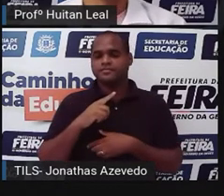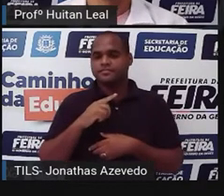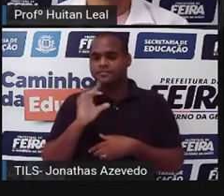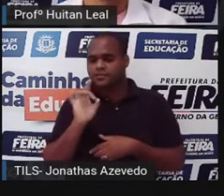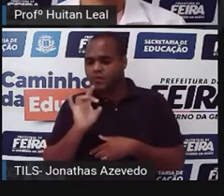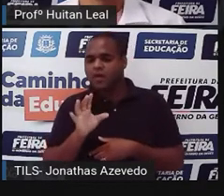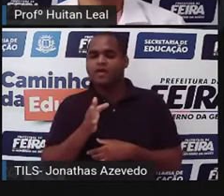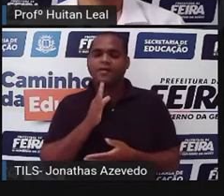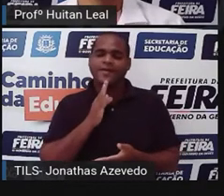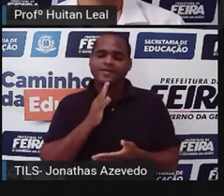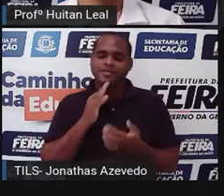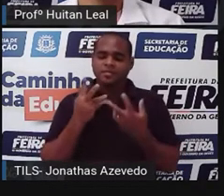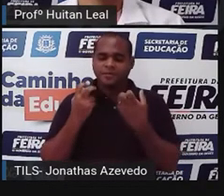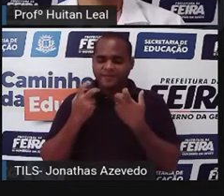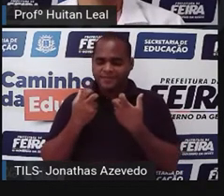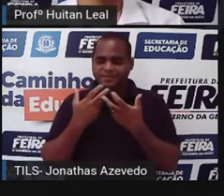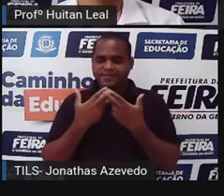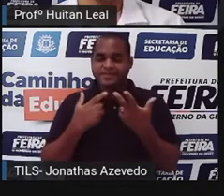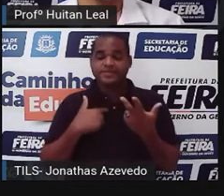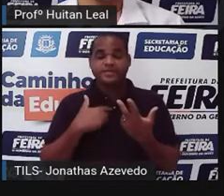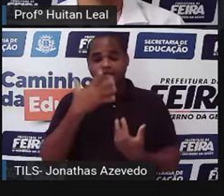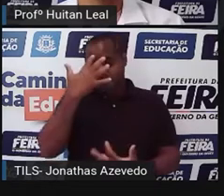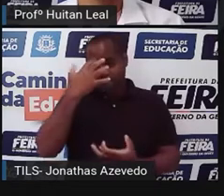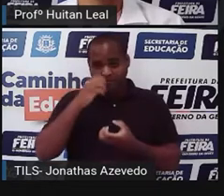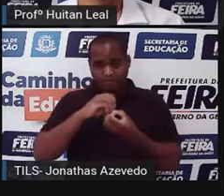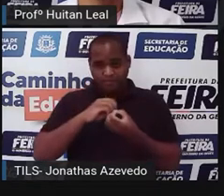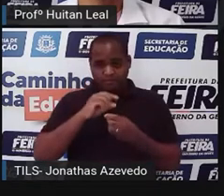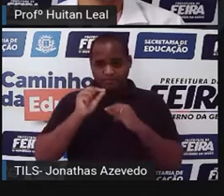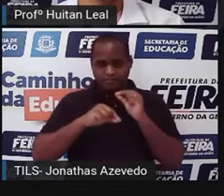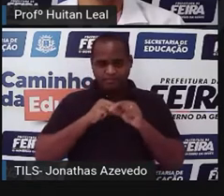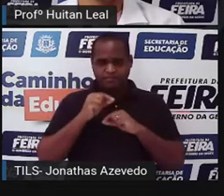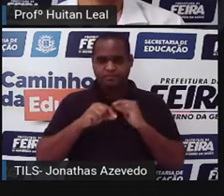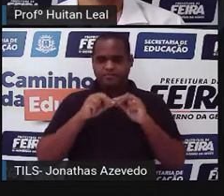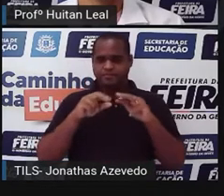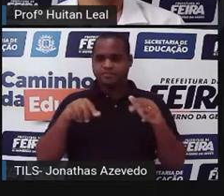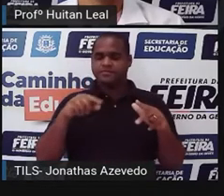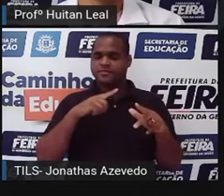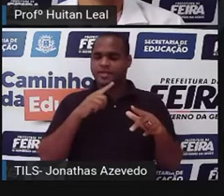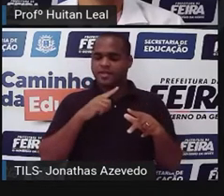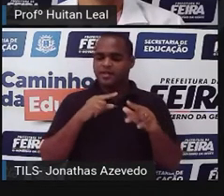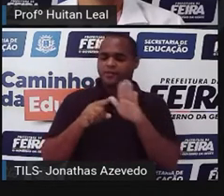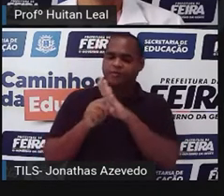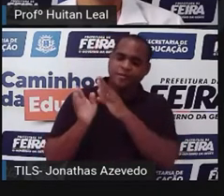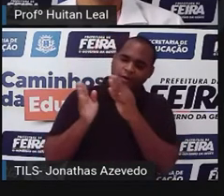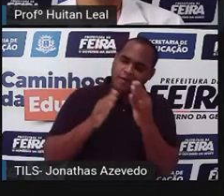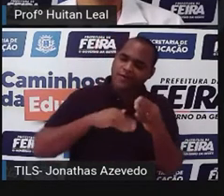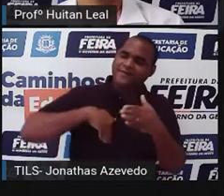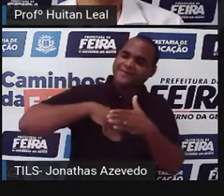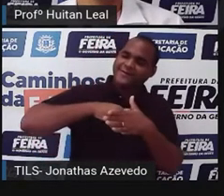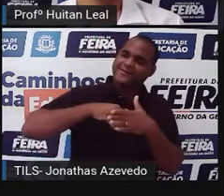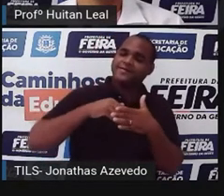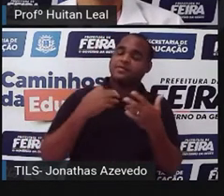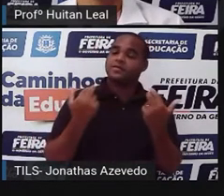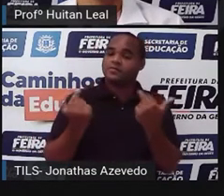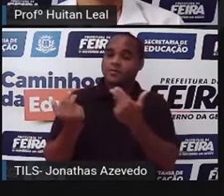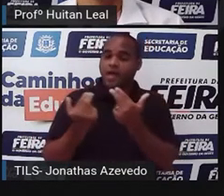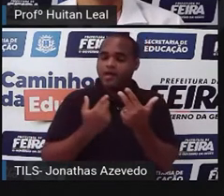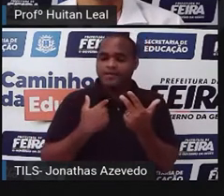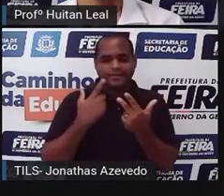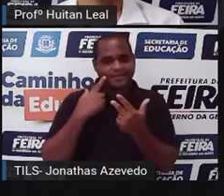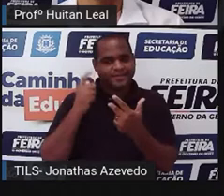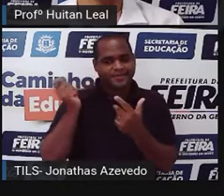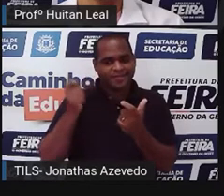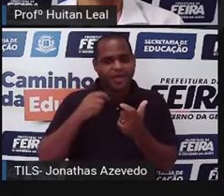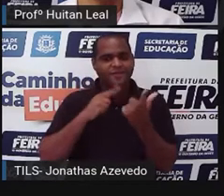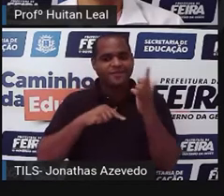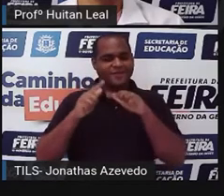observador, você vai observar tudo o que se passa na partida de futebol. E, ao mesmo tempo que os lances, as